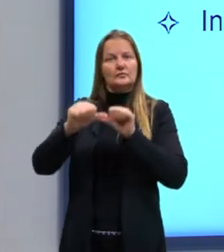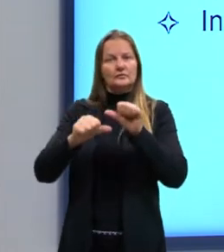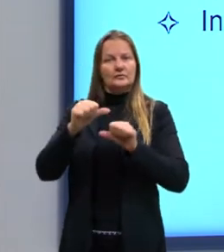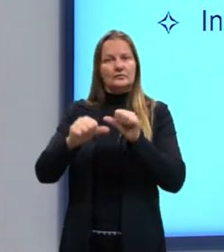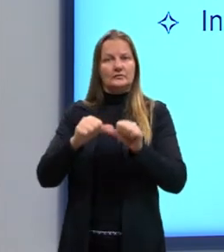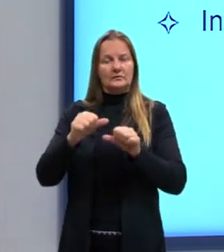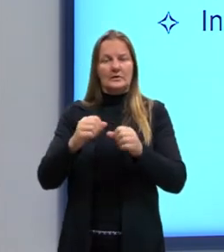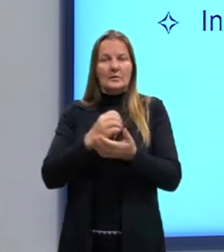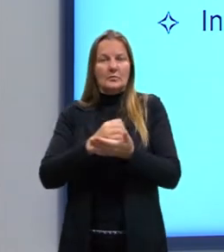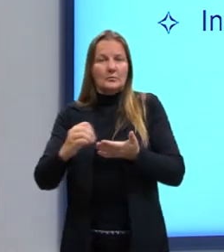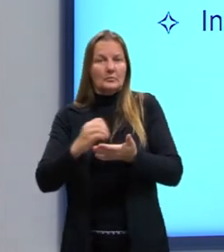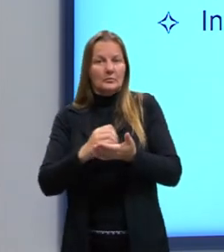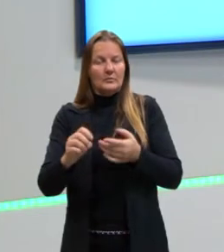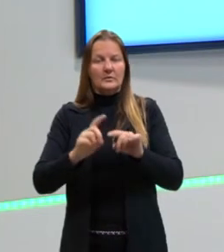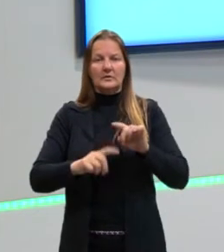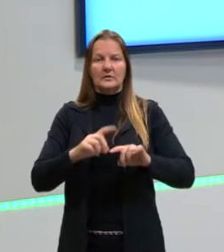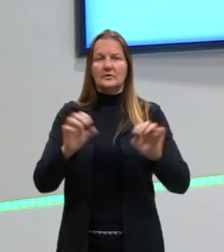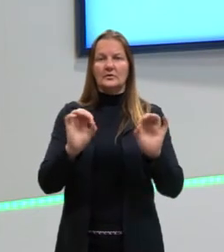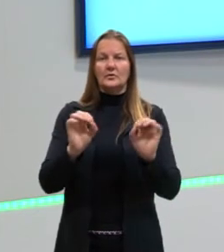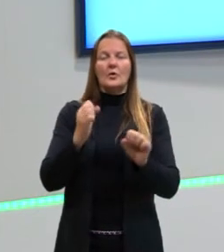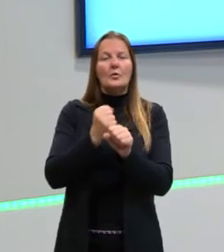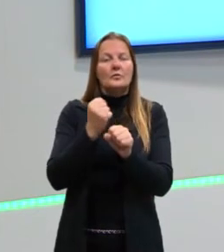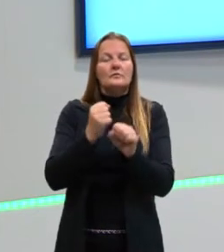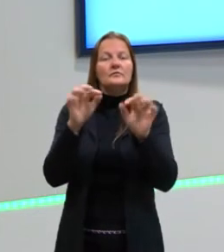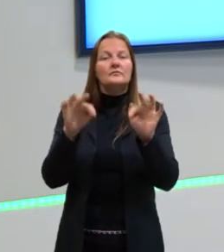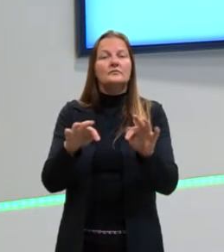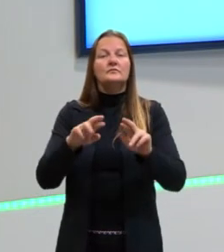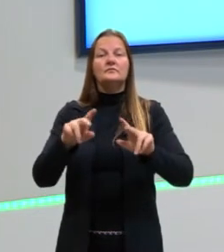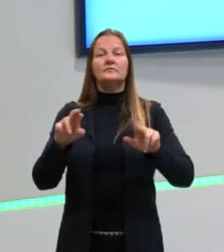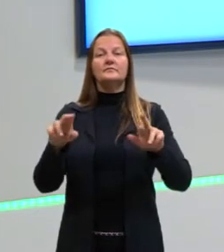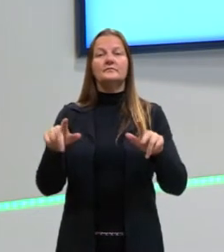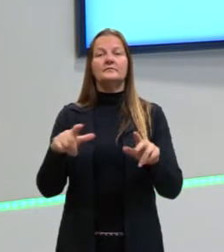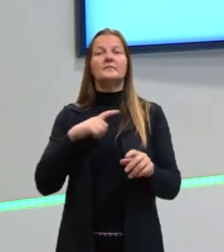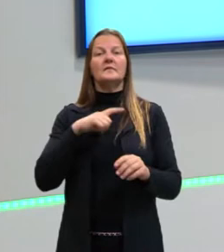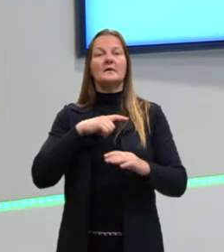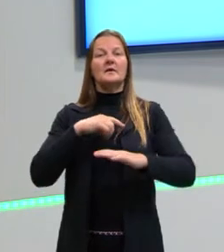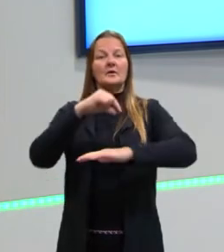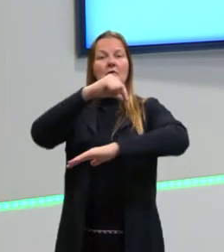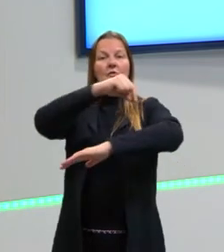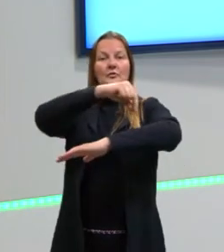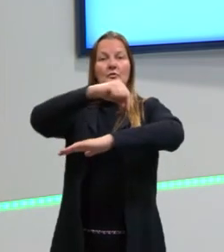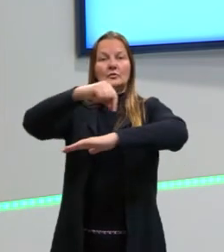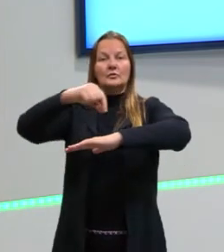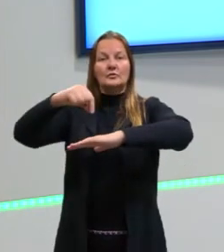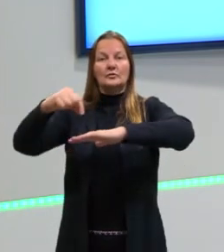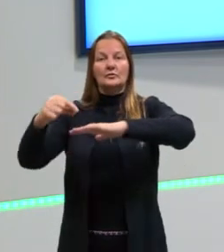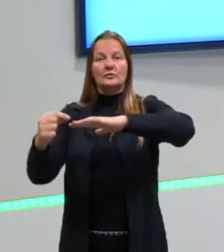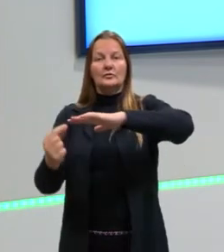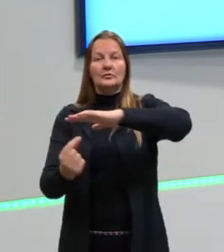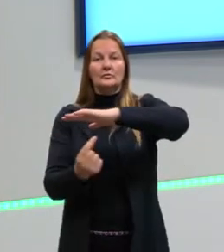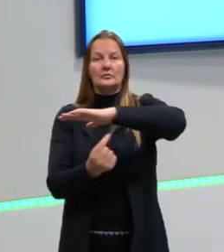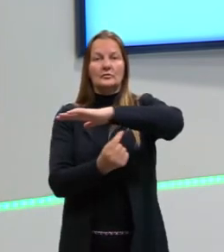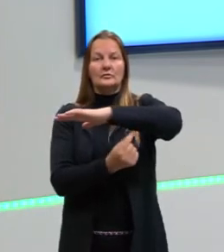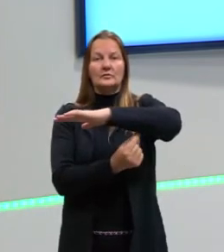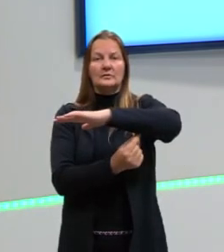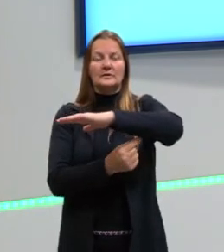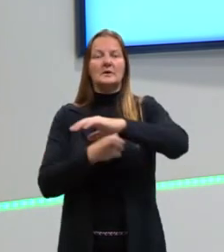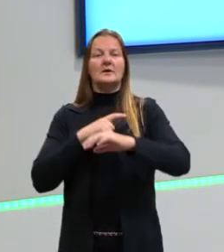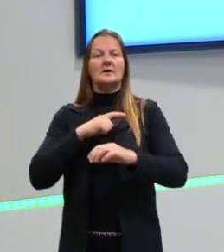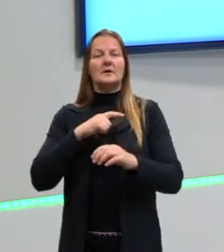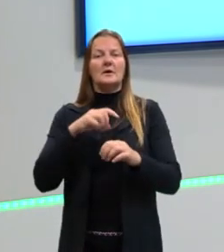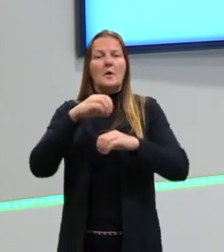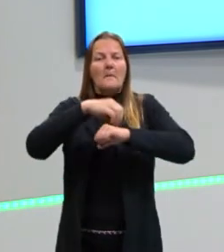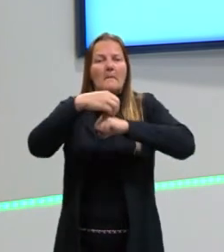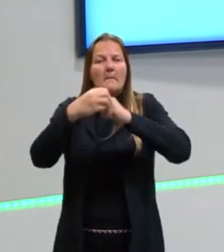matéria orgânica, o produto final, essa situação aqui vai utilizar a energia obtida, então, de